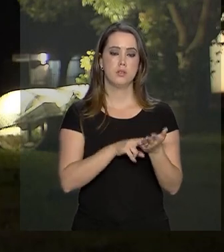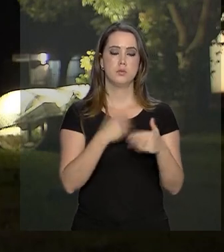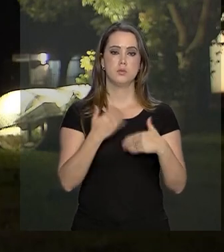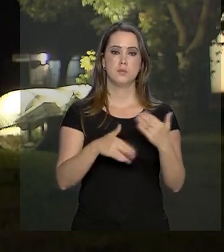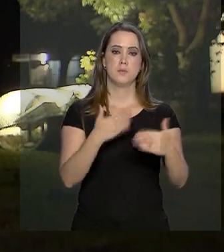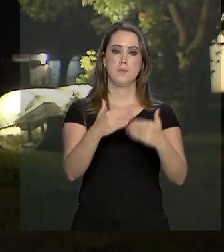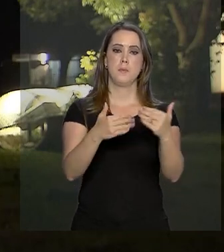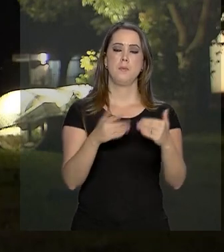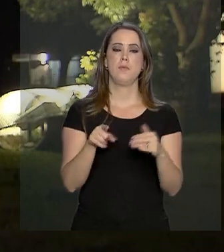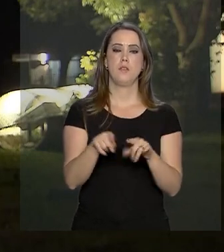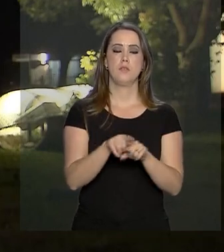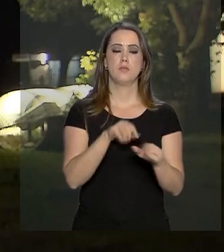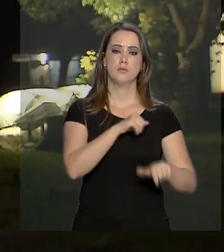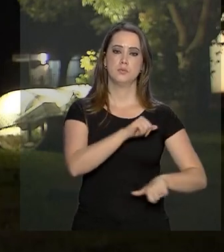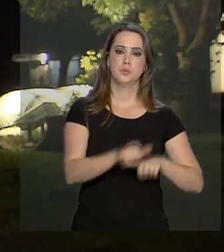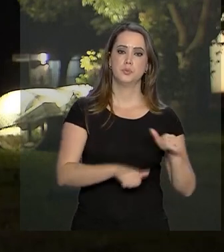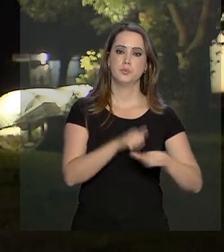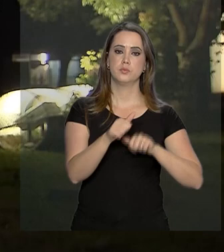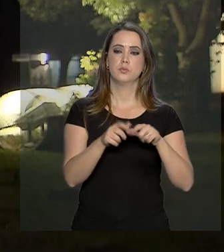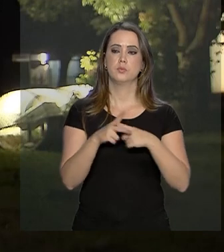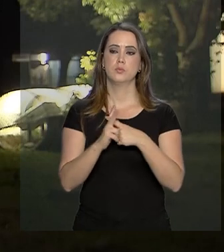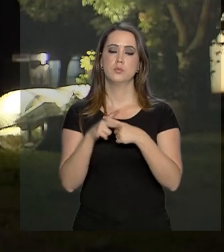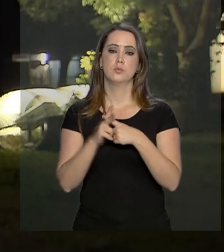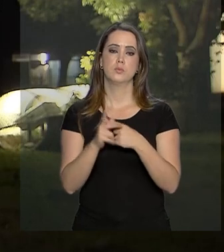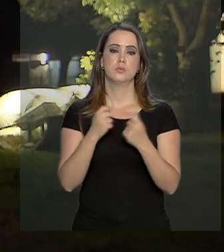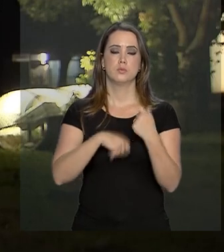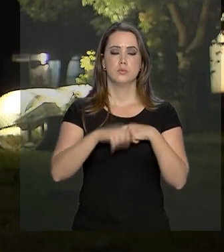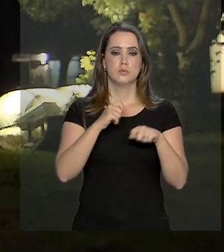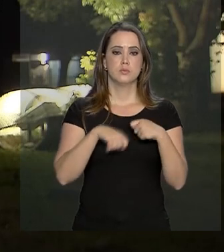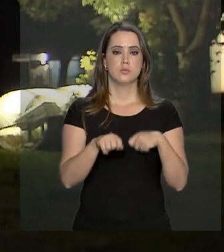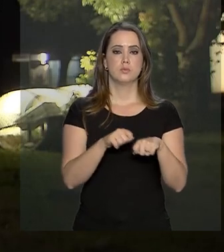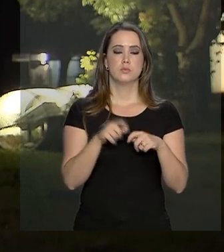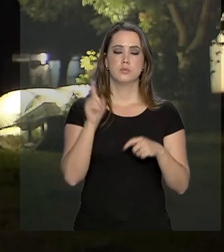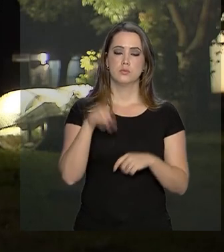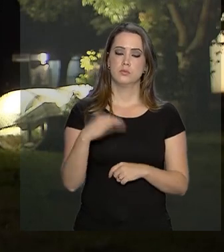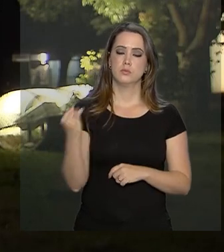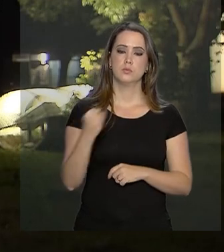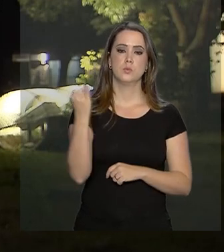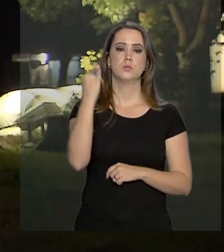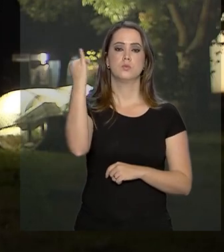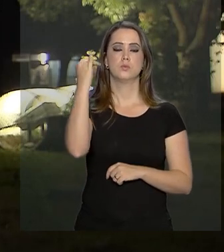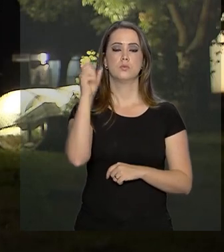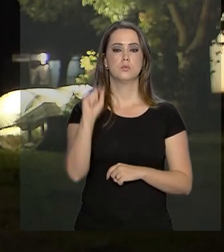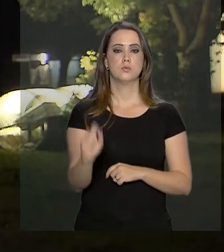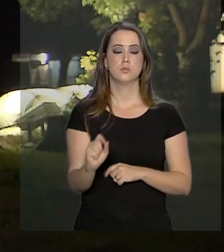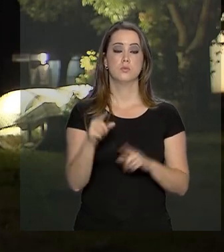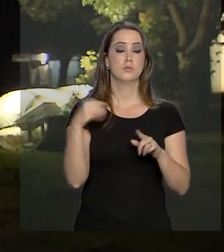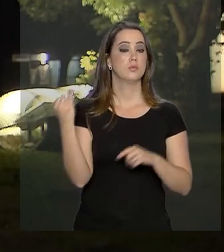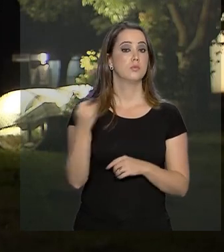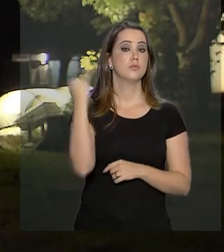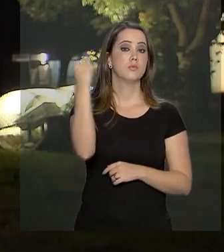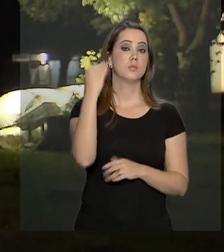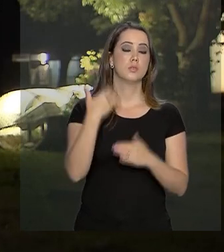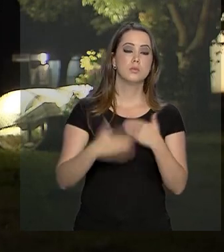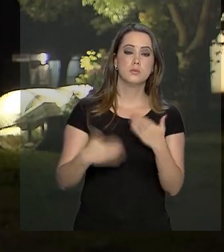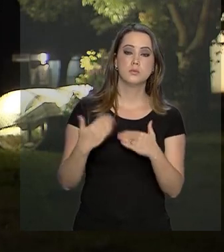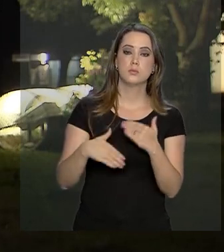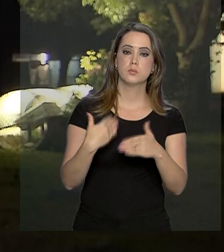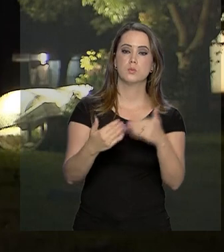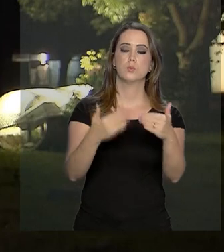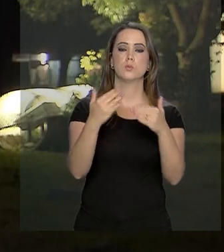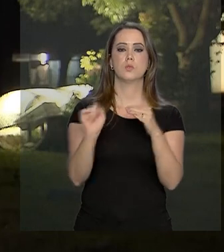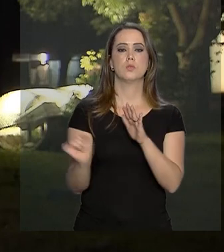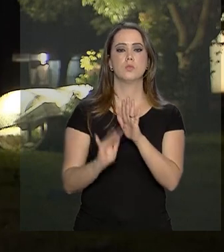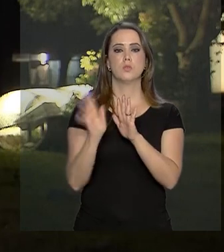continuidade do processo de reformas e reajustes na economia são necessários e essenciais para a manutenção